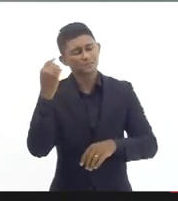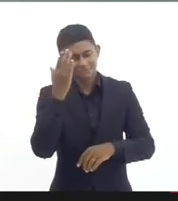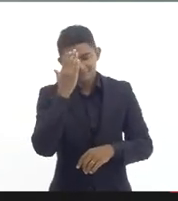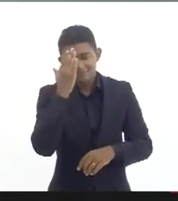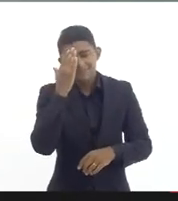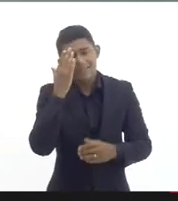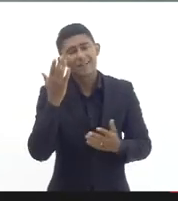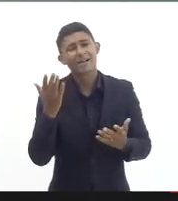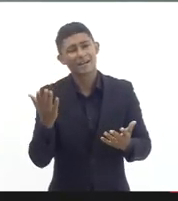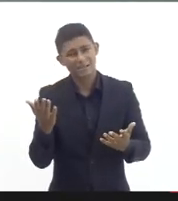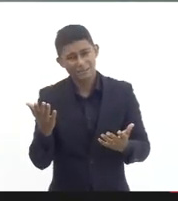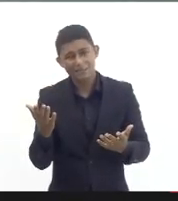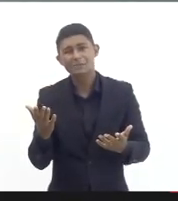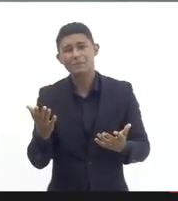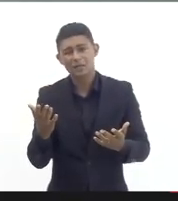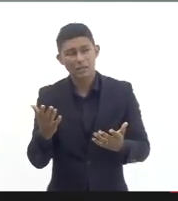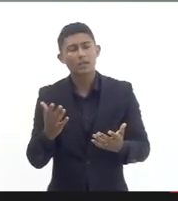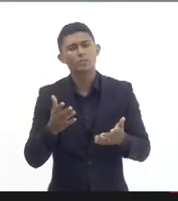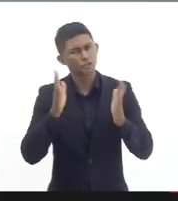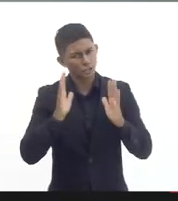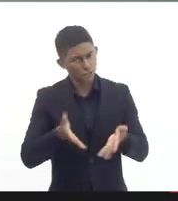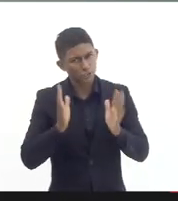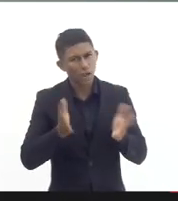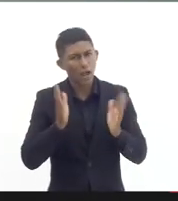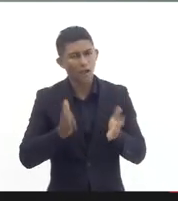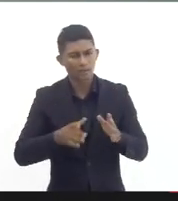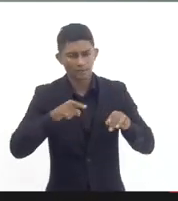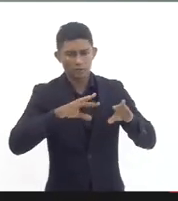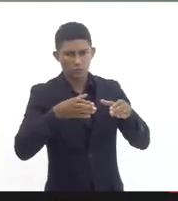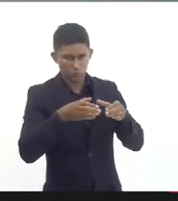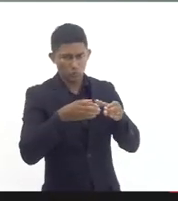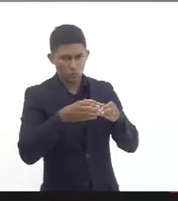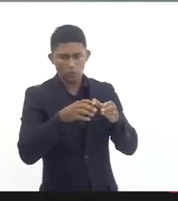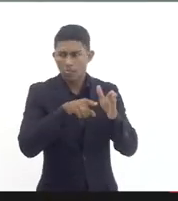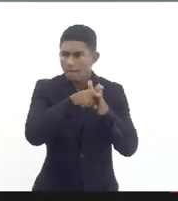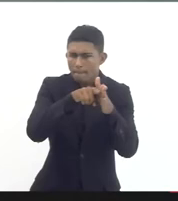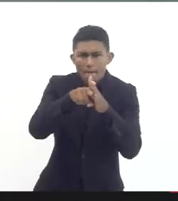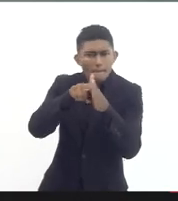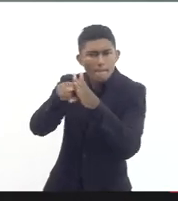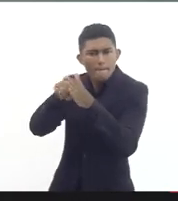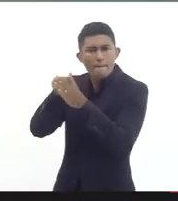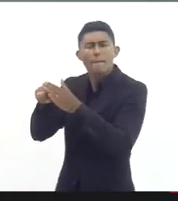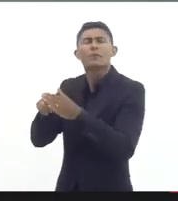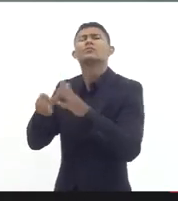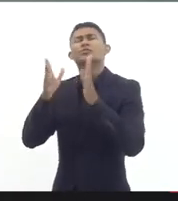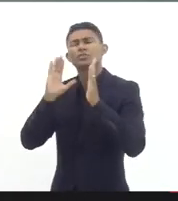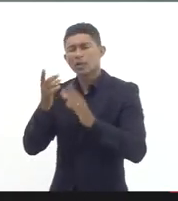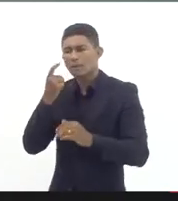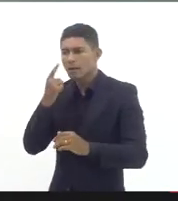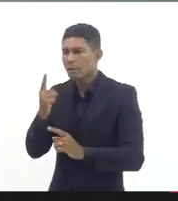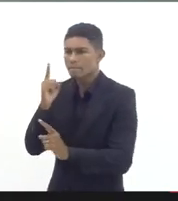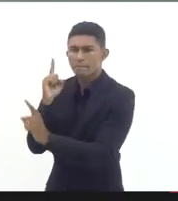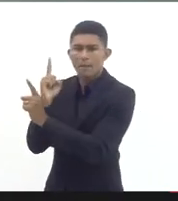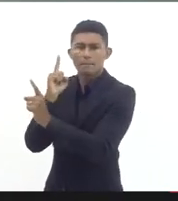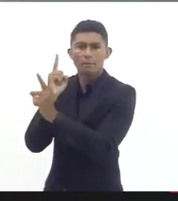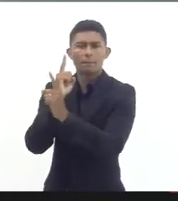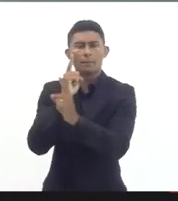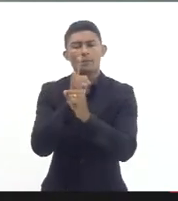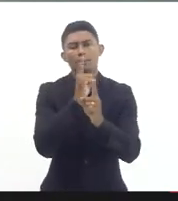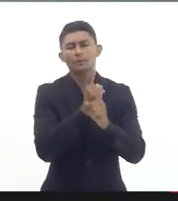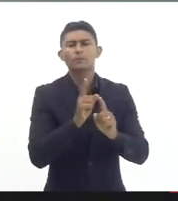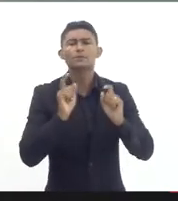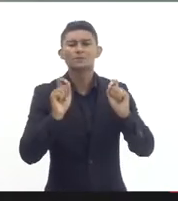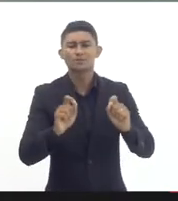conta também das investigações que o Cau Educação fez durante todo esse cenário